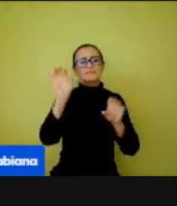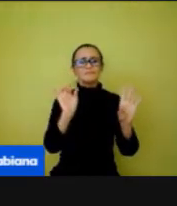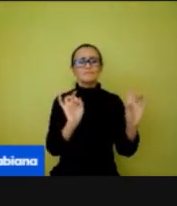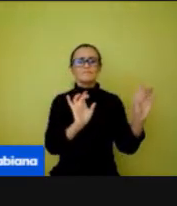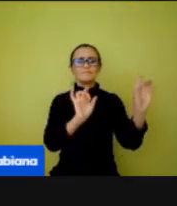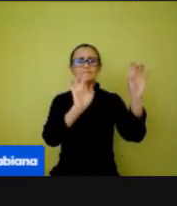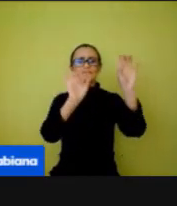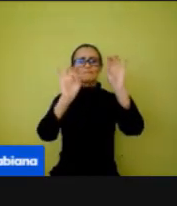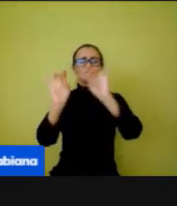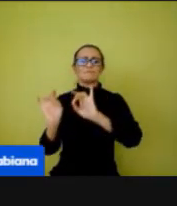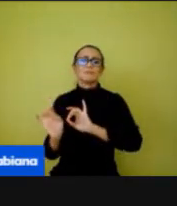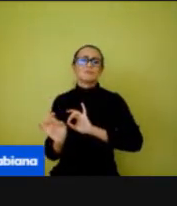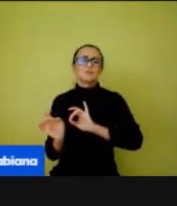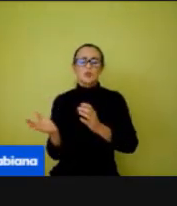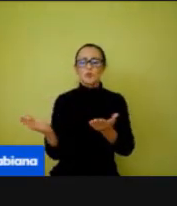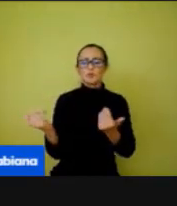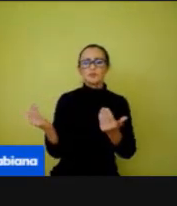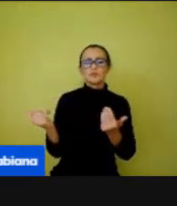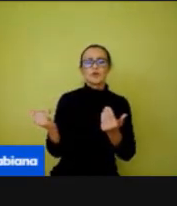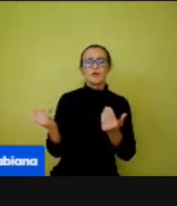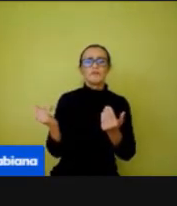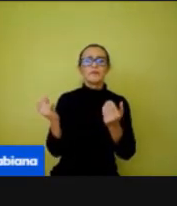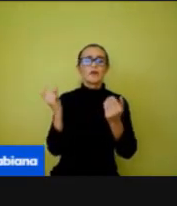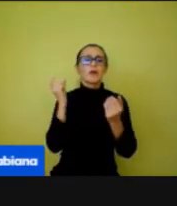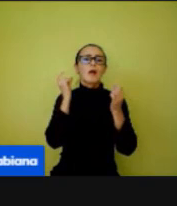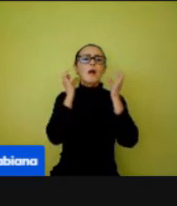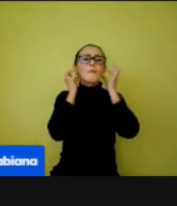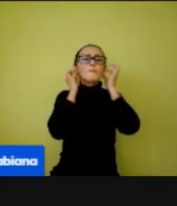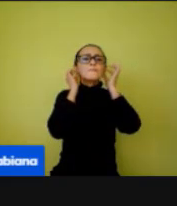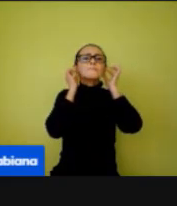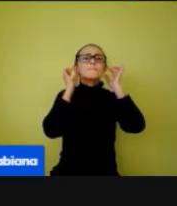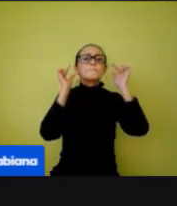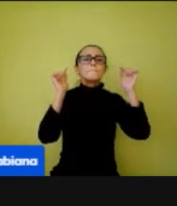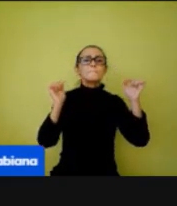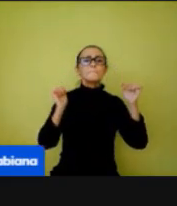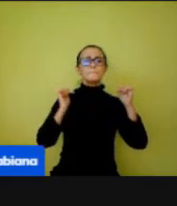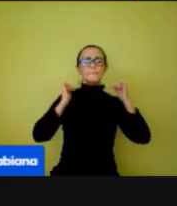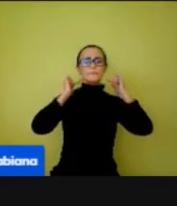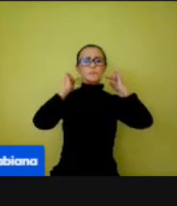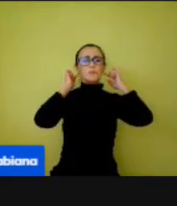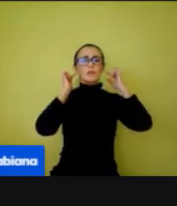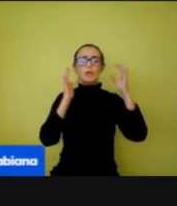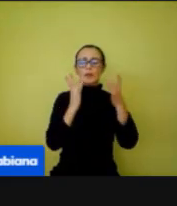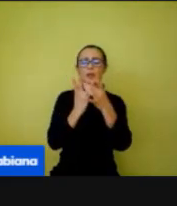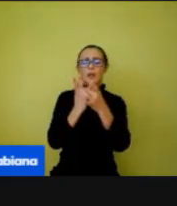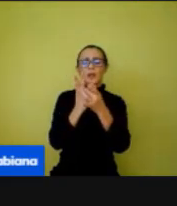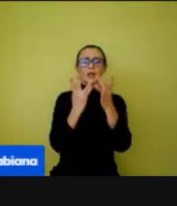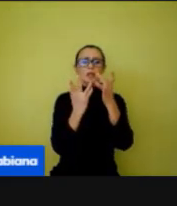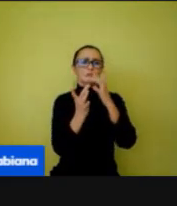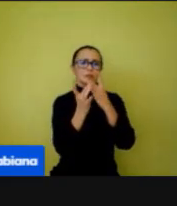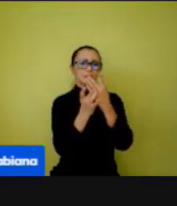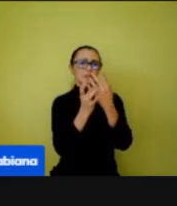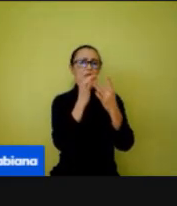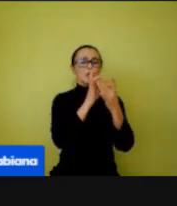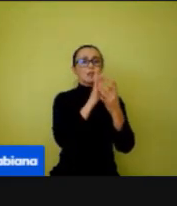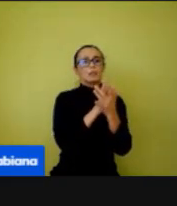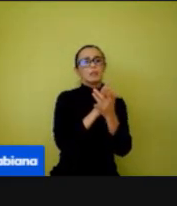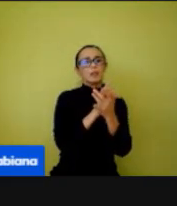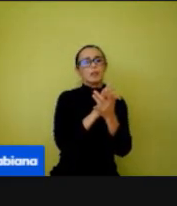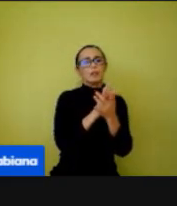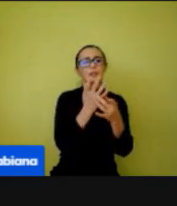gostam de usar brincos grandes, anéis. Pedir para eles retirar na hora da aula de educação física.